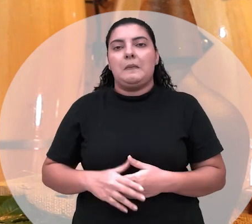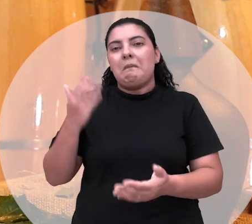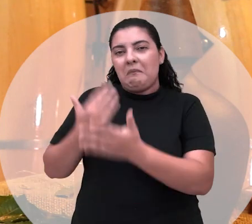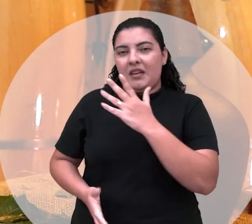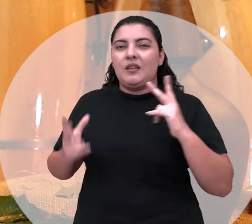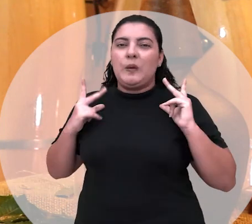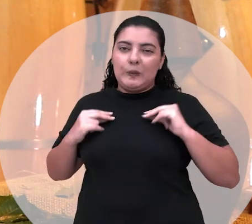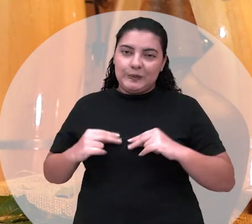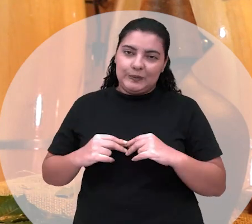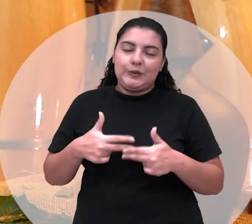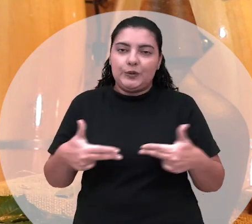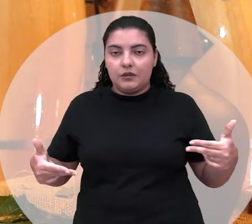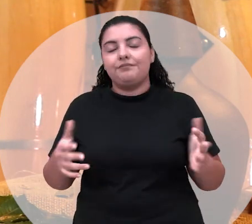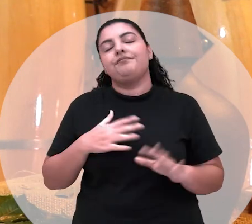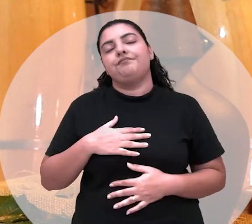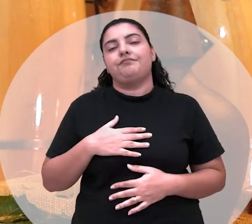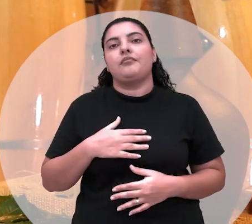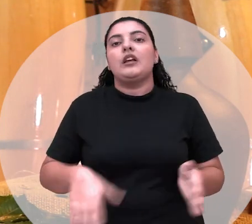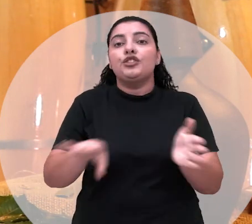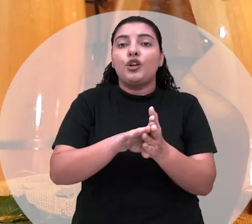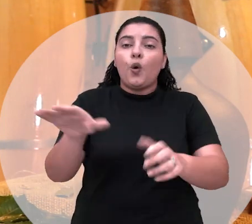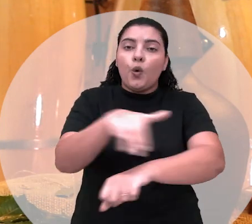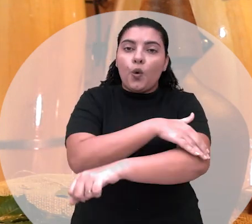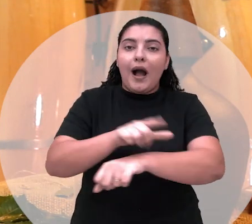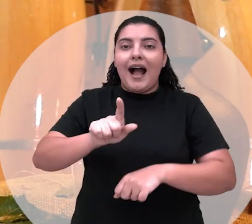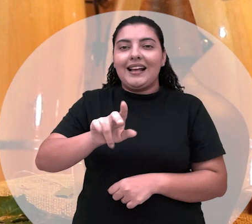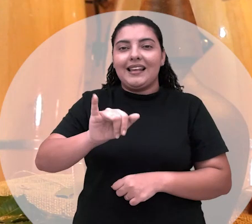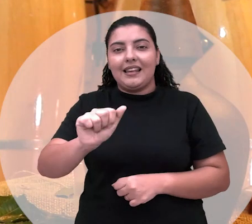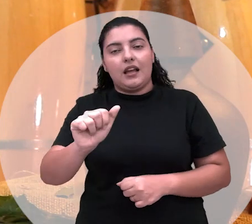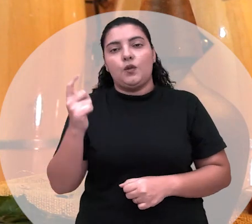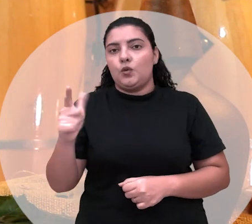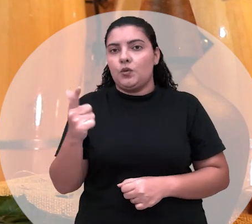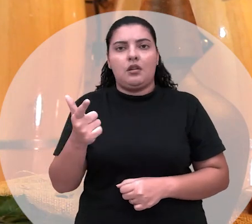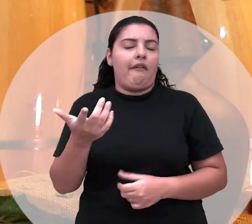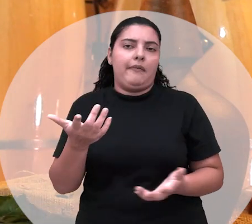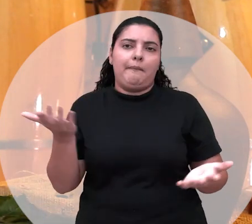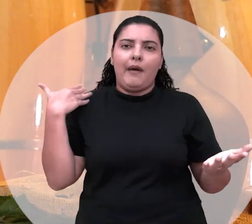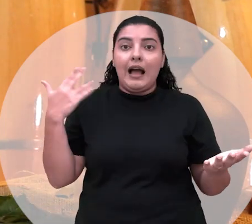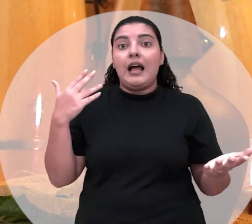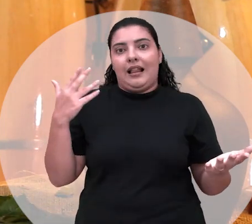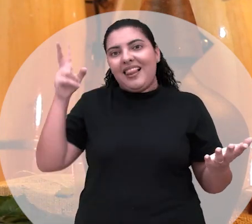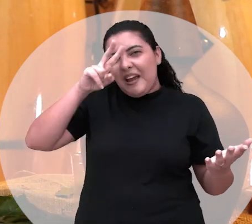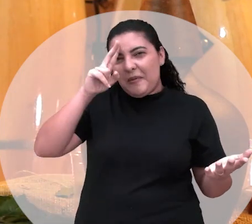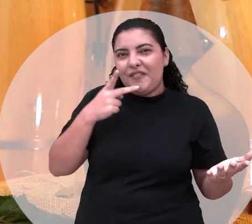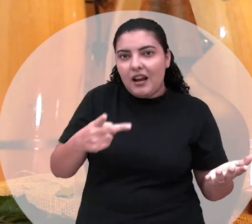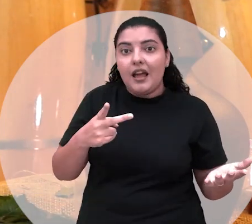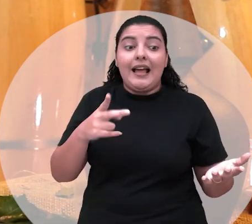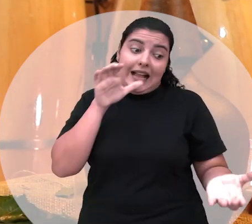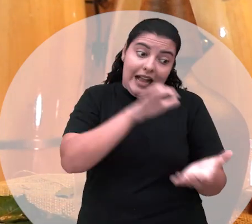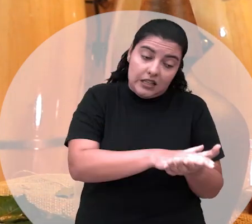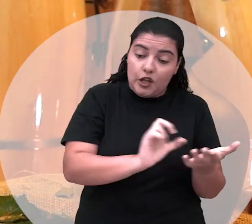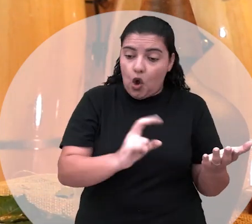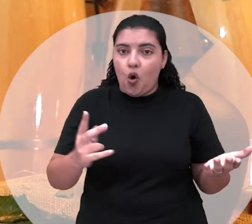e quando ela chegou na rua da Guia como ela ela não era naquela época ou você era casada ou você era mulher da